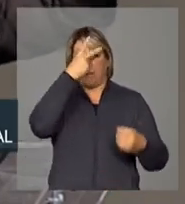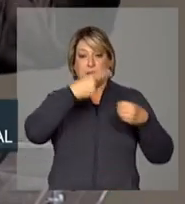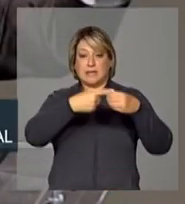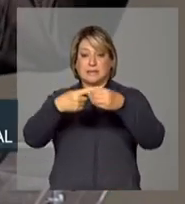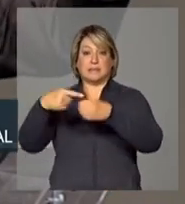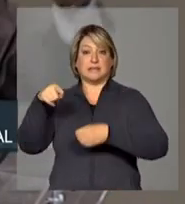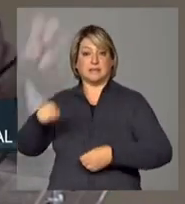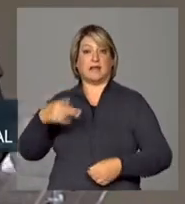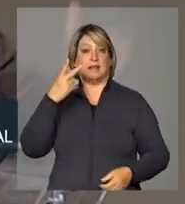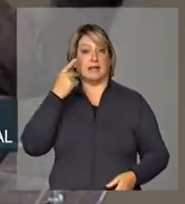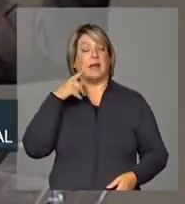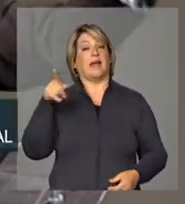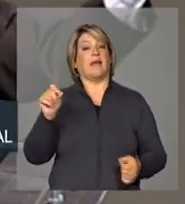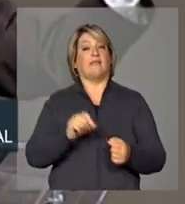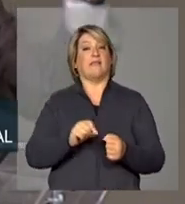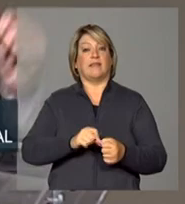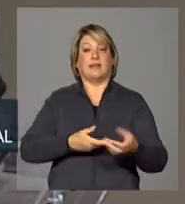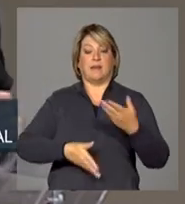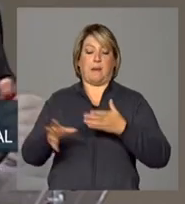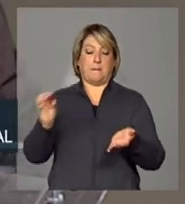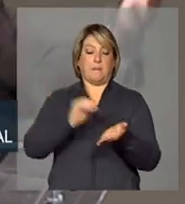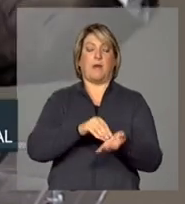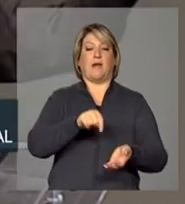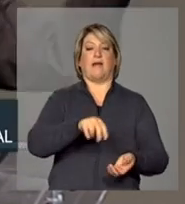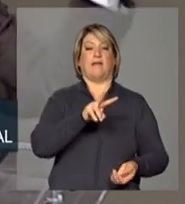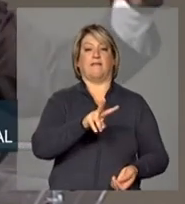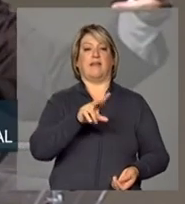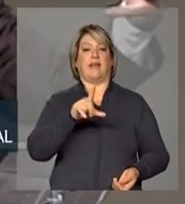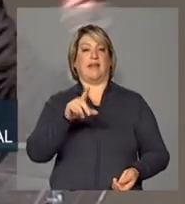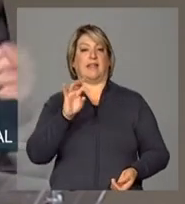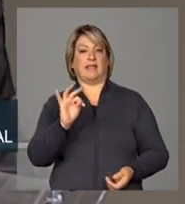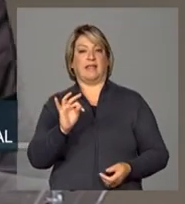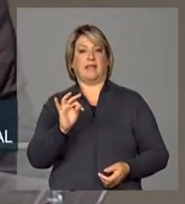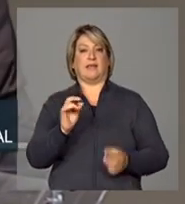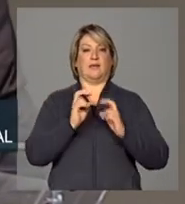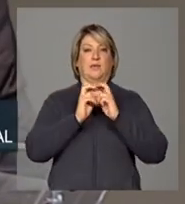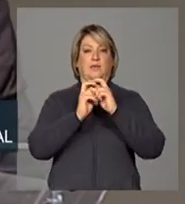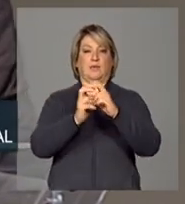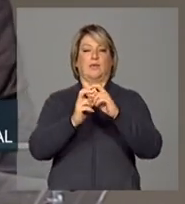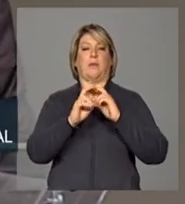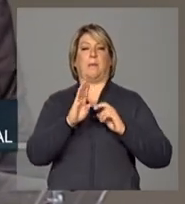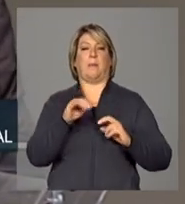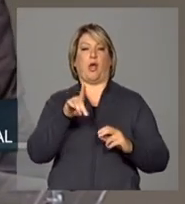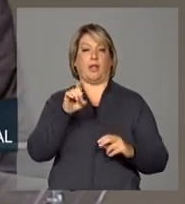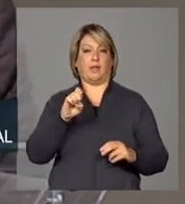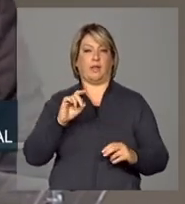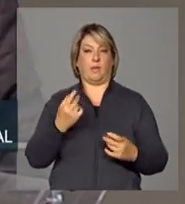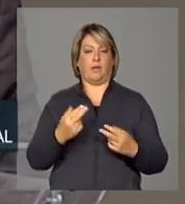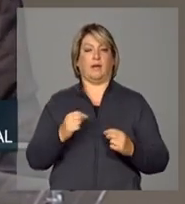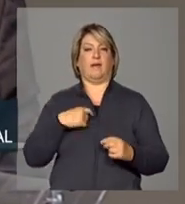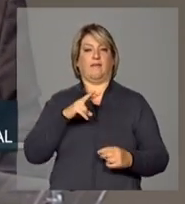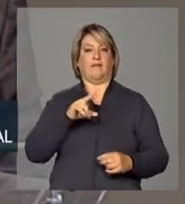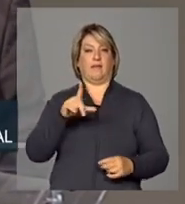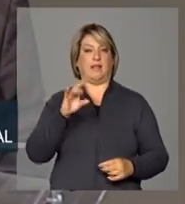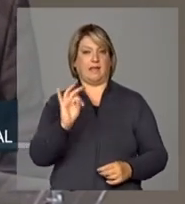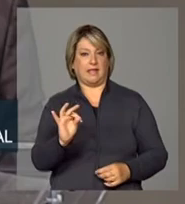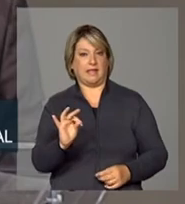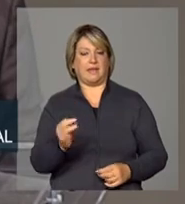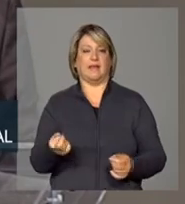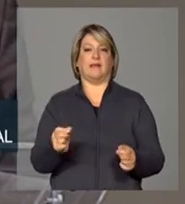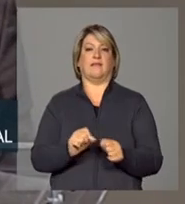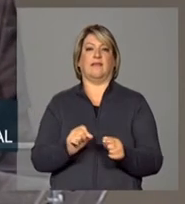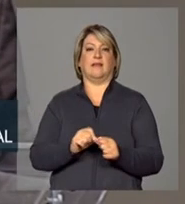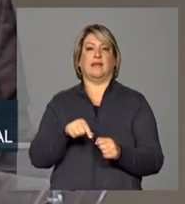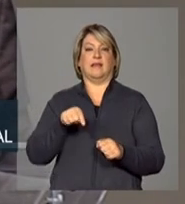ele articulou, bom, coloca que o VLT se trouxer a indústria de produção do trem do